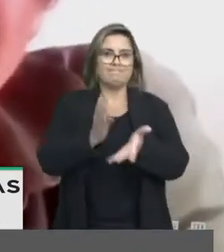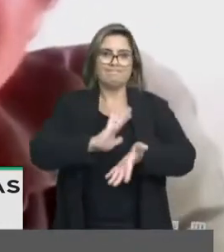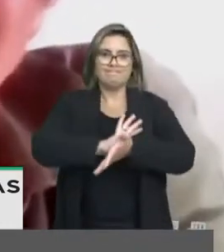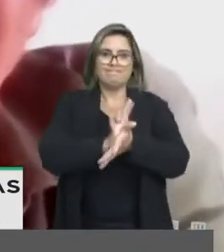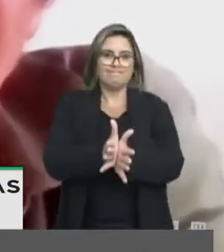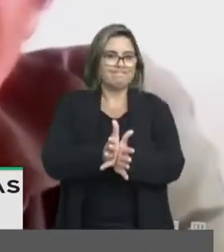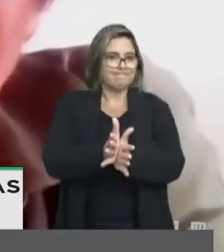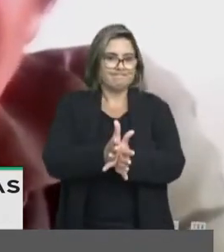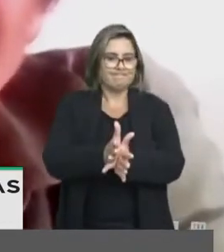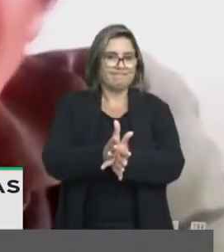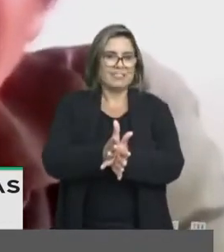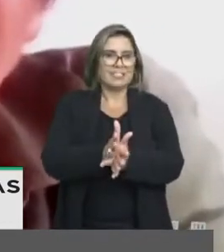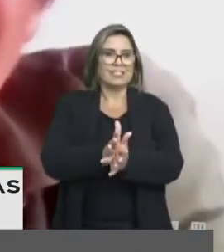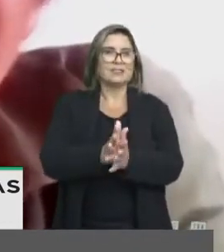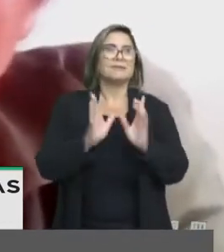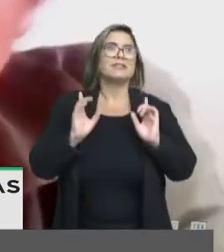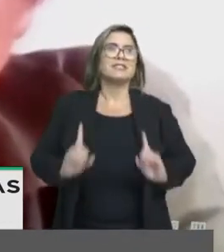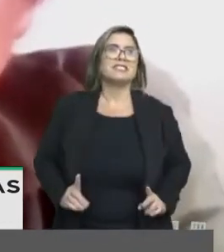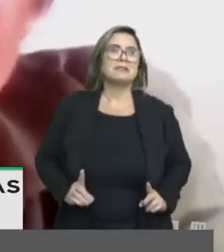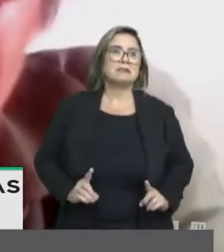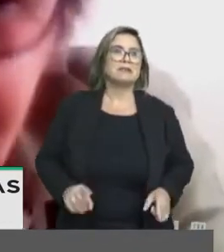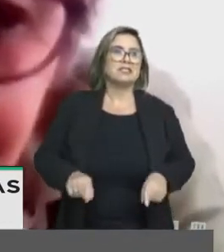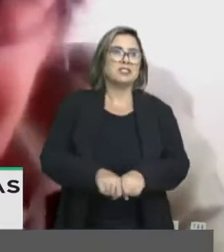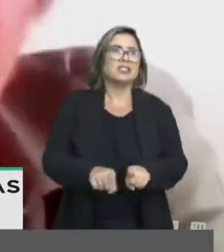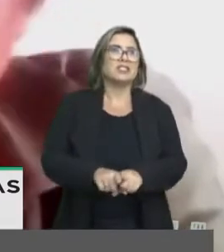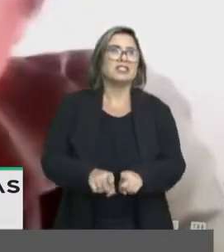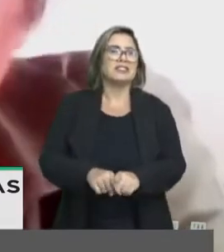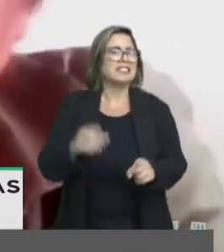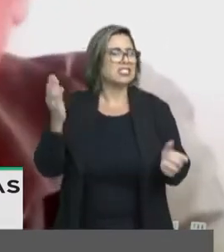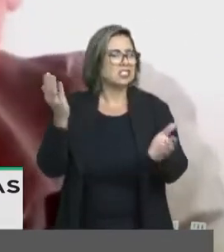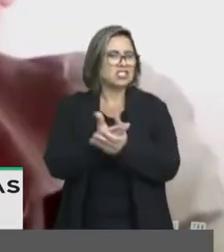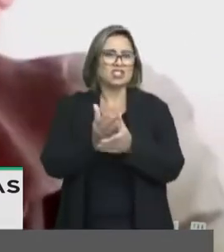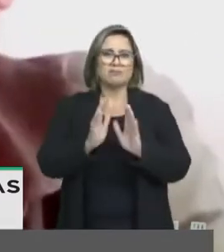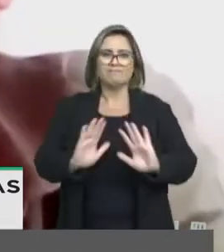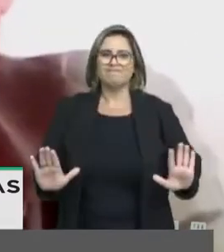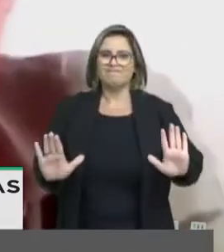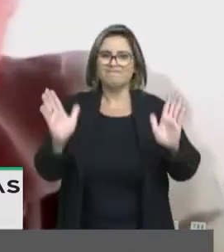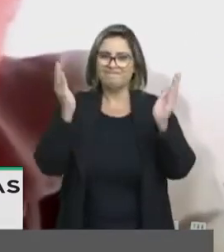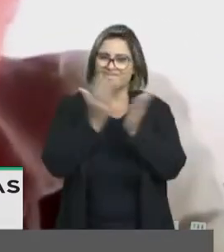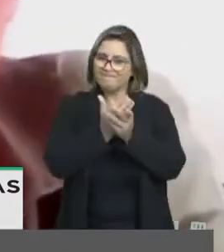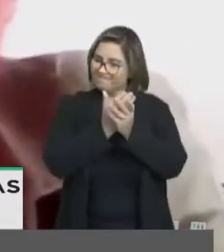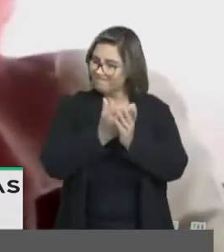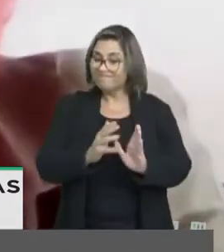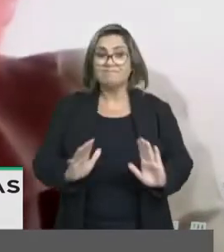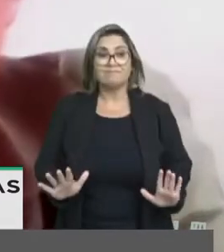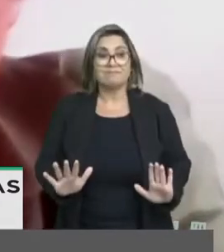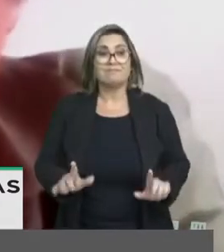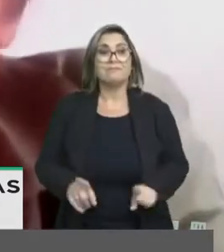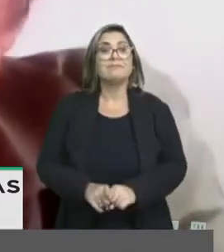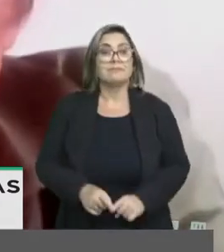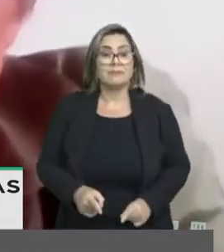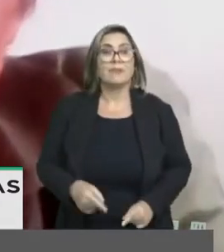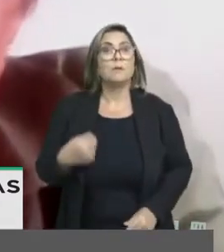discriminação, chega de hierarquizar as pessoas, chega, chega. É preciso ter